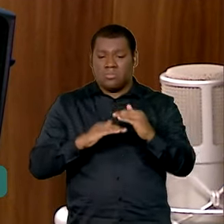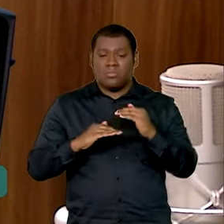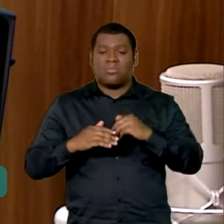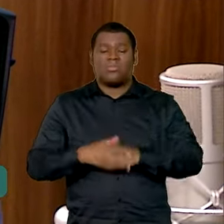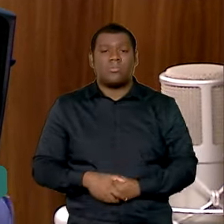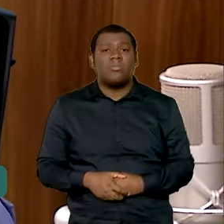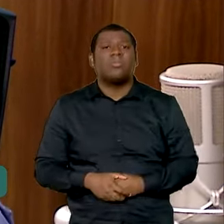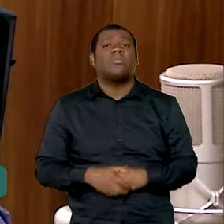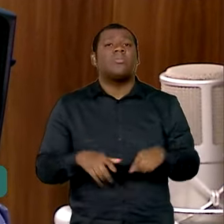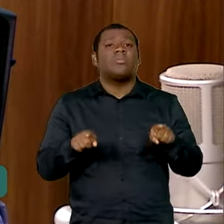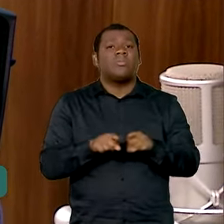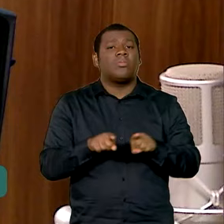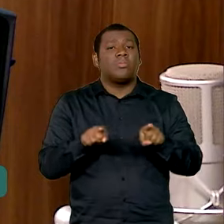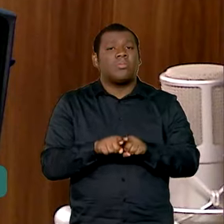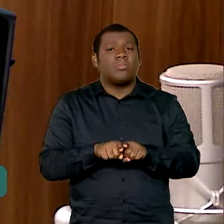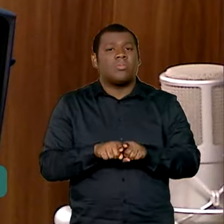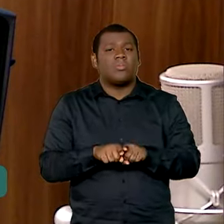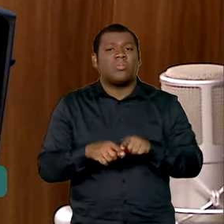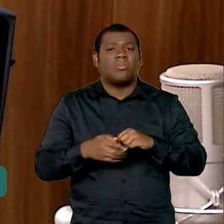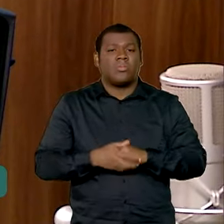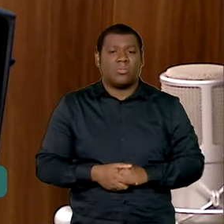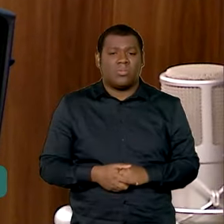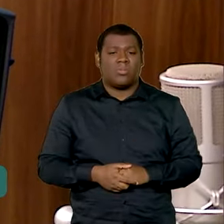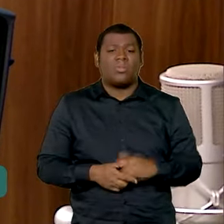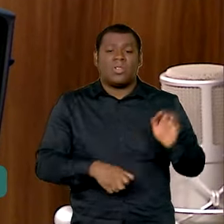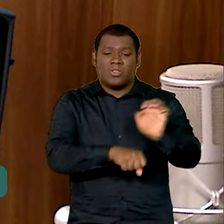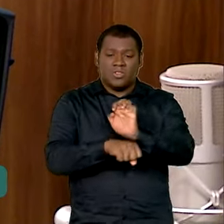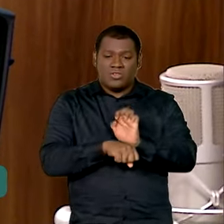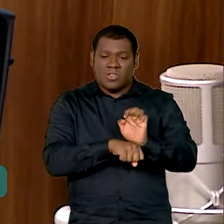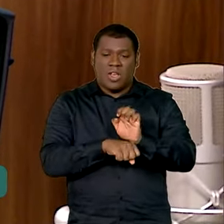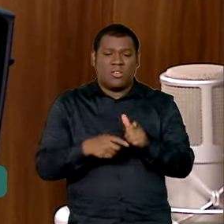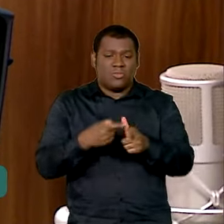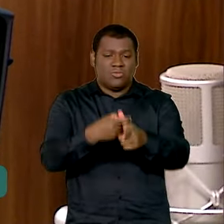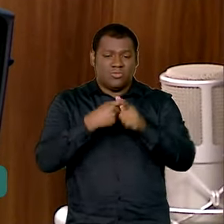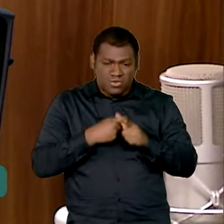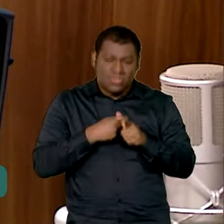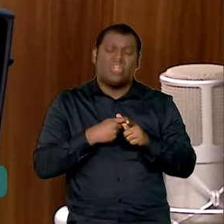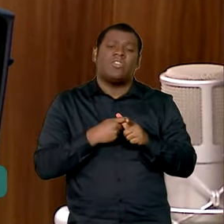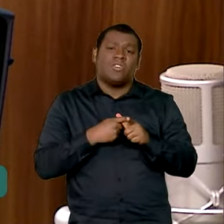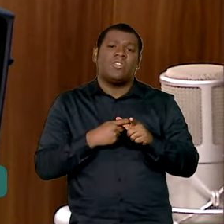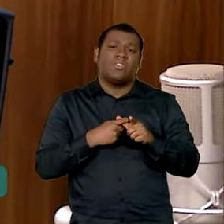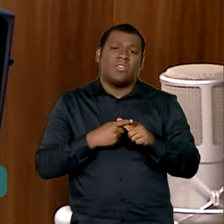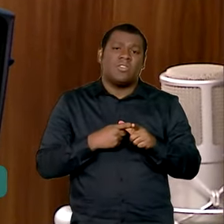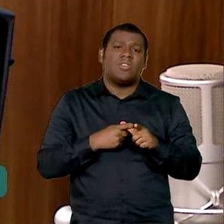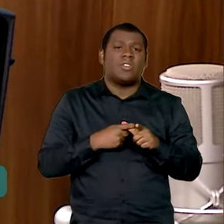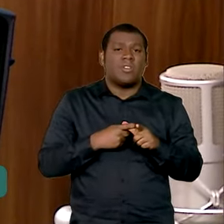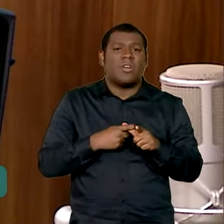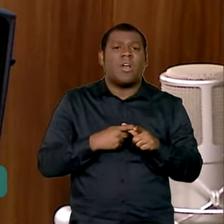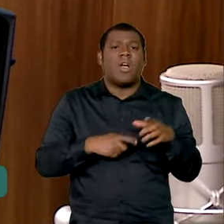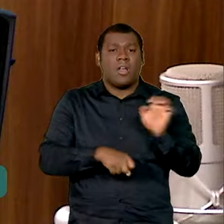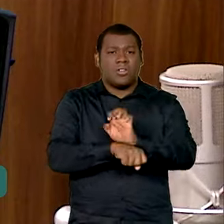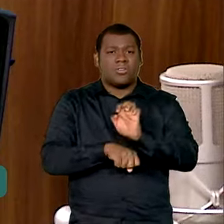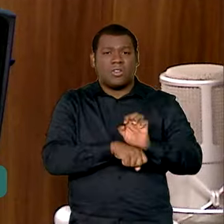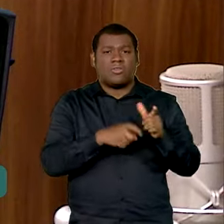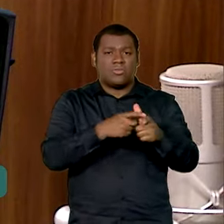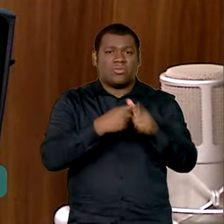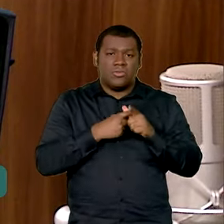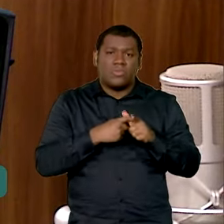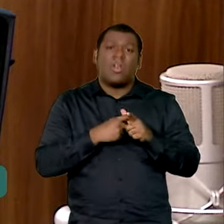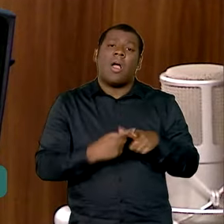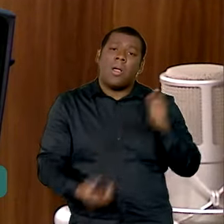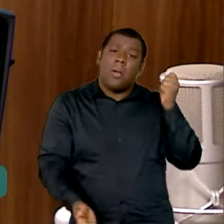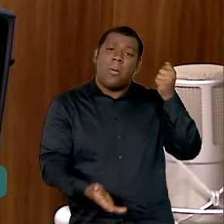no pagamento da dívida dos estados para com o Governo Federal eles poderem pagar